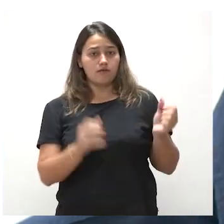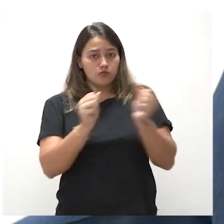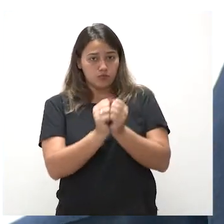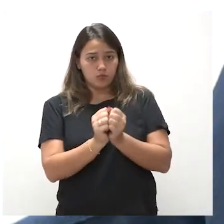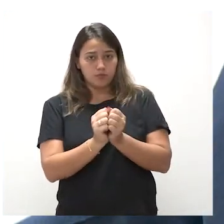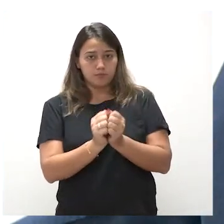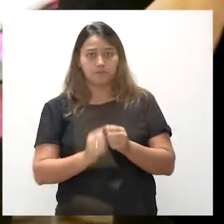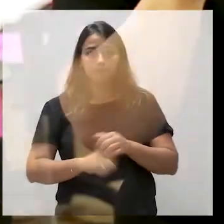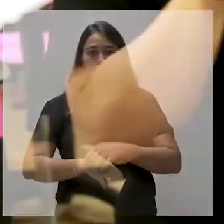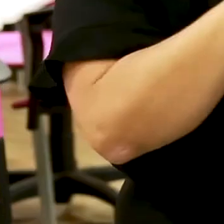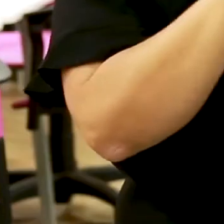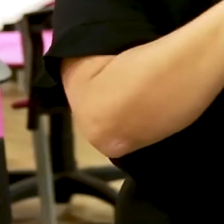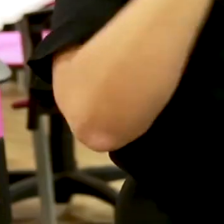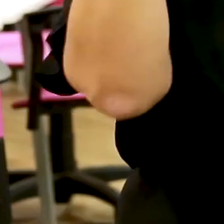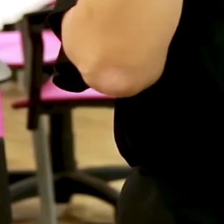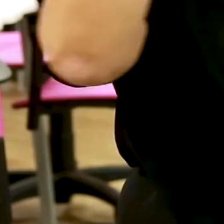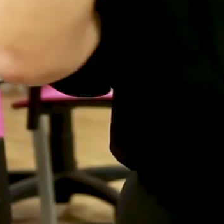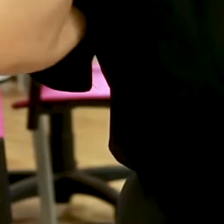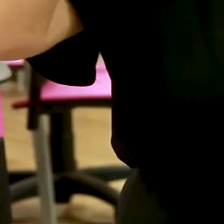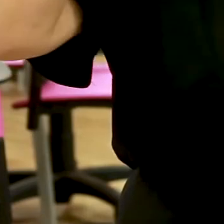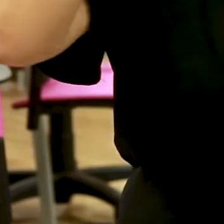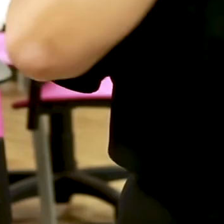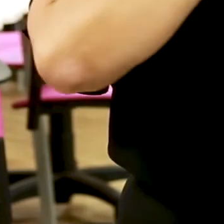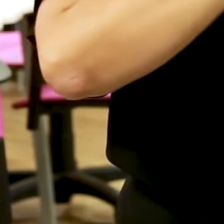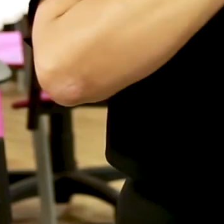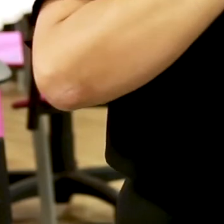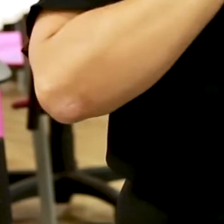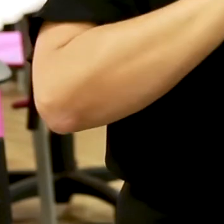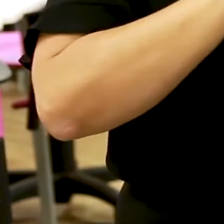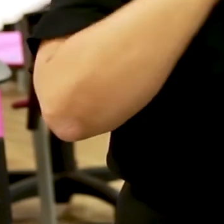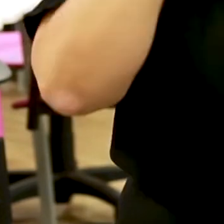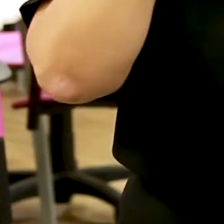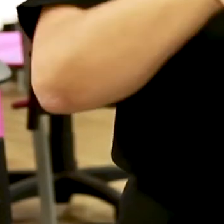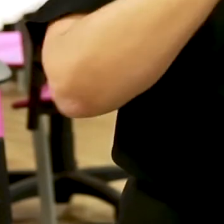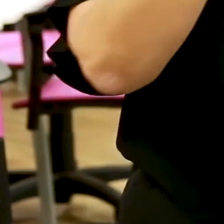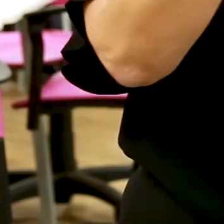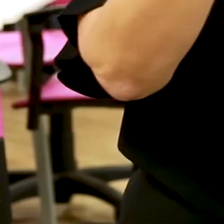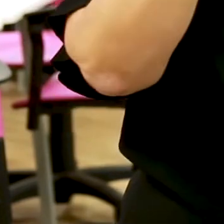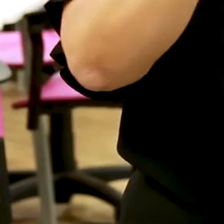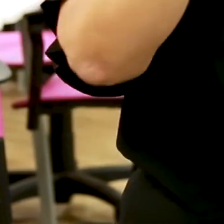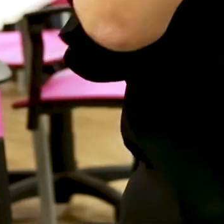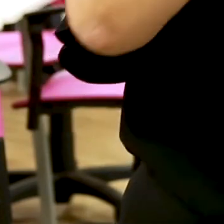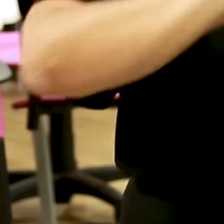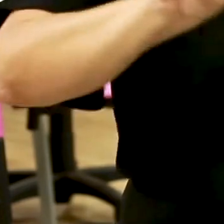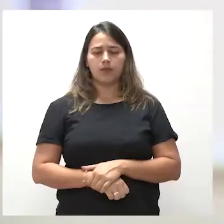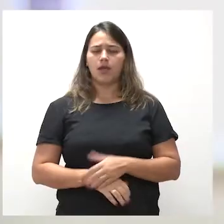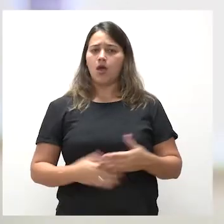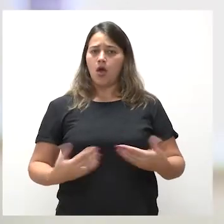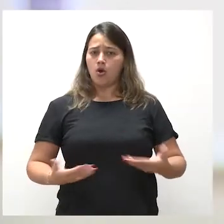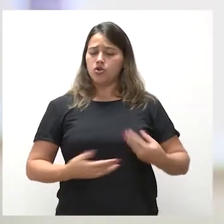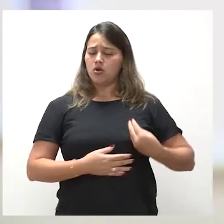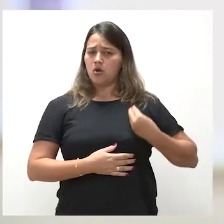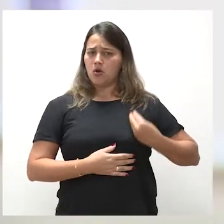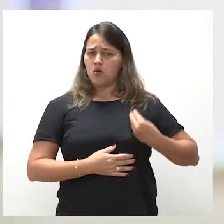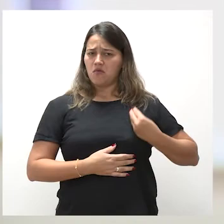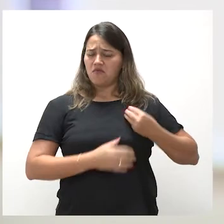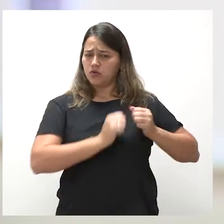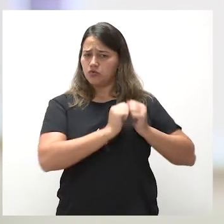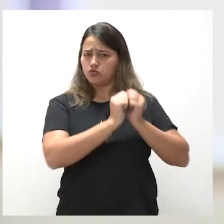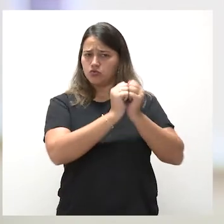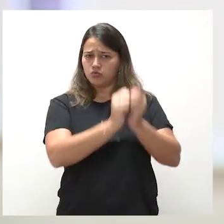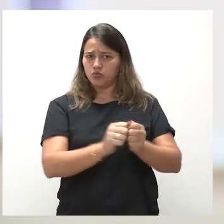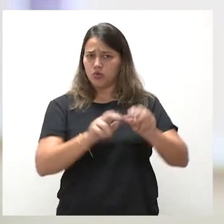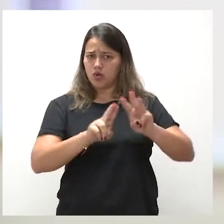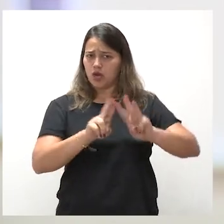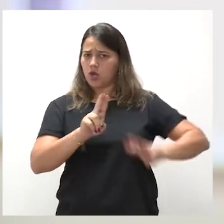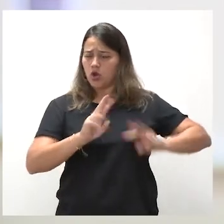convivem conosco. Fazer parte desses 45 anos da Universidade Católica me fez aprender bastante. Eu vivenciei